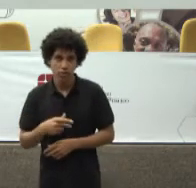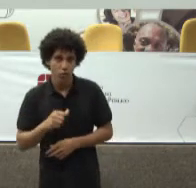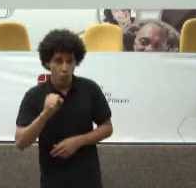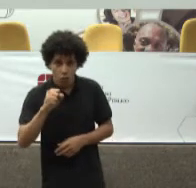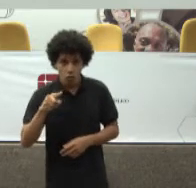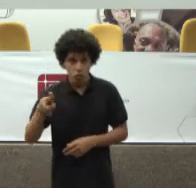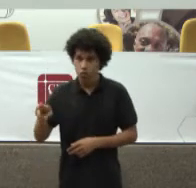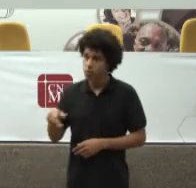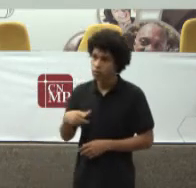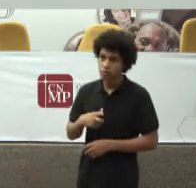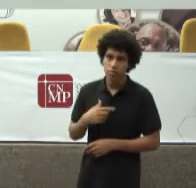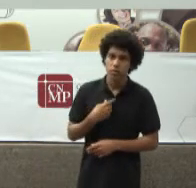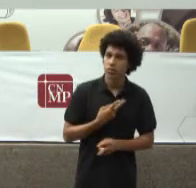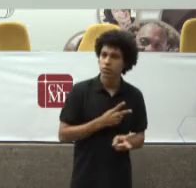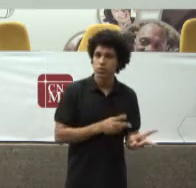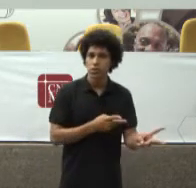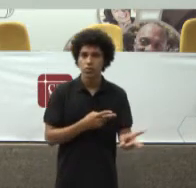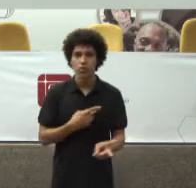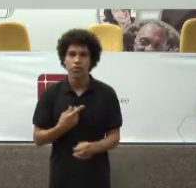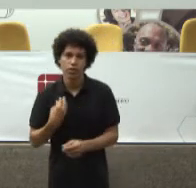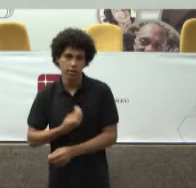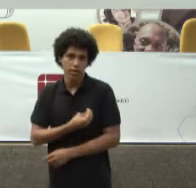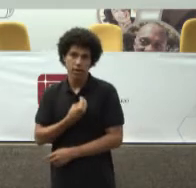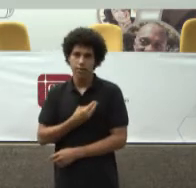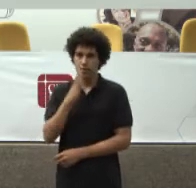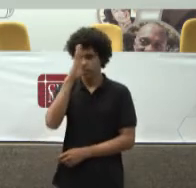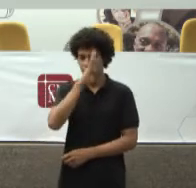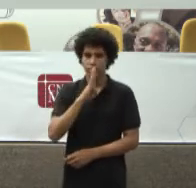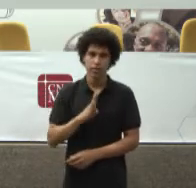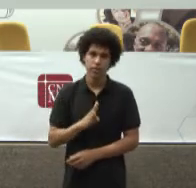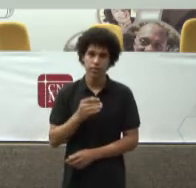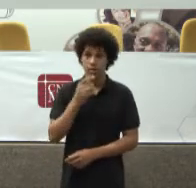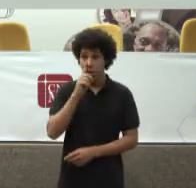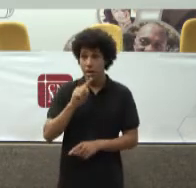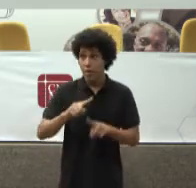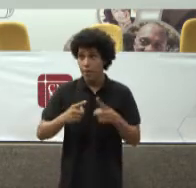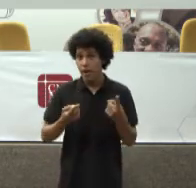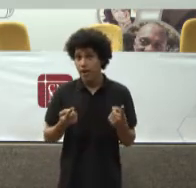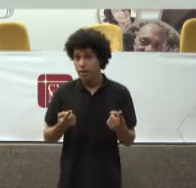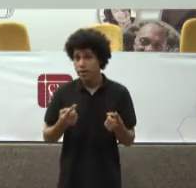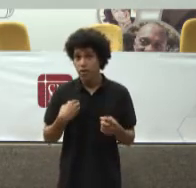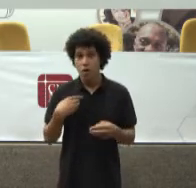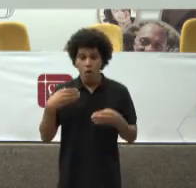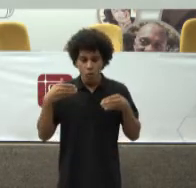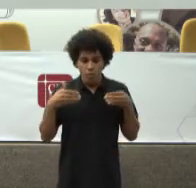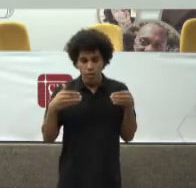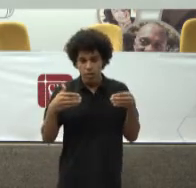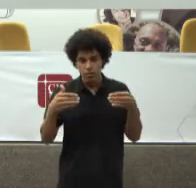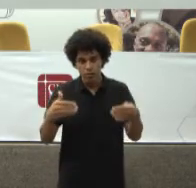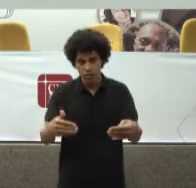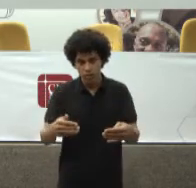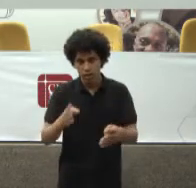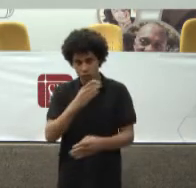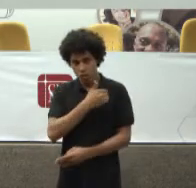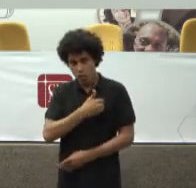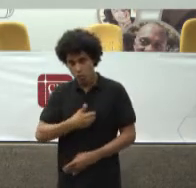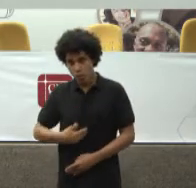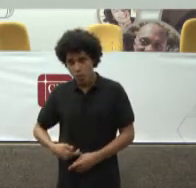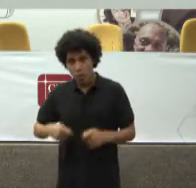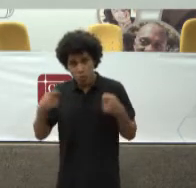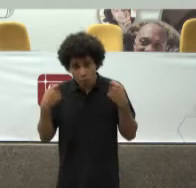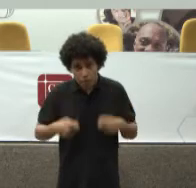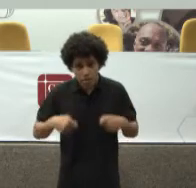cabe Ao Ministério Público Verificar Se aquele Se aquele Ordenamento Gizado pela Constituição Para o SUS